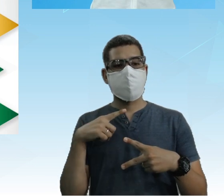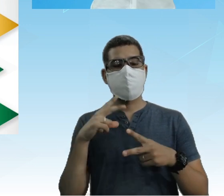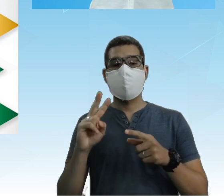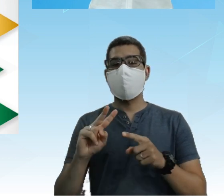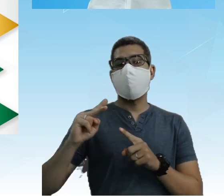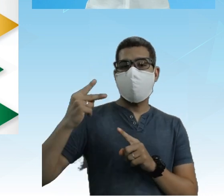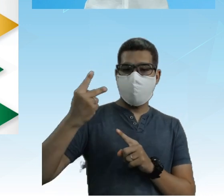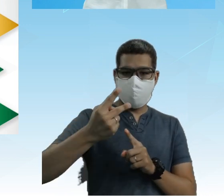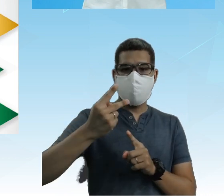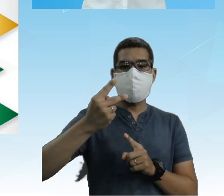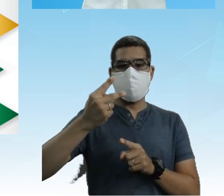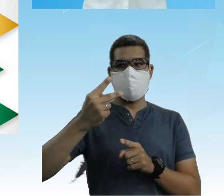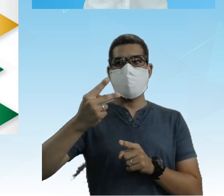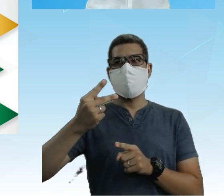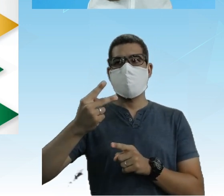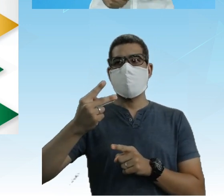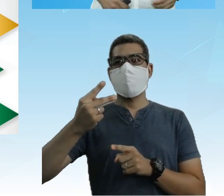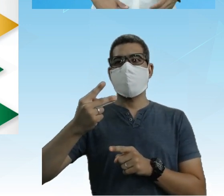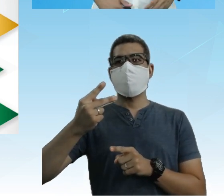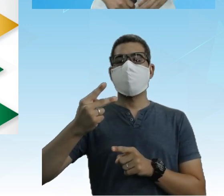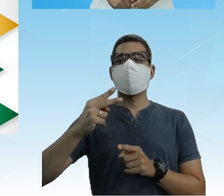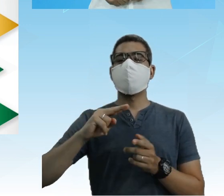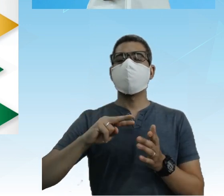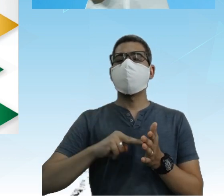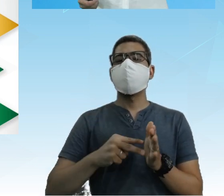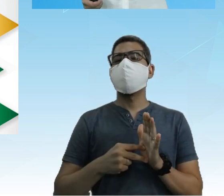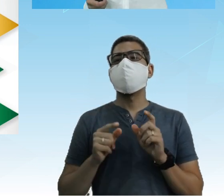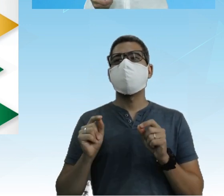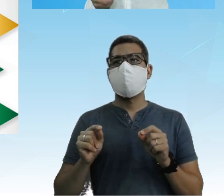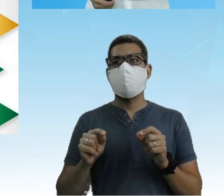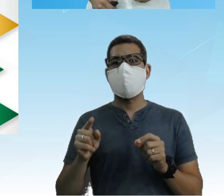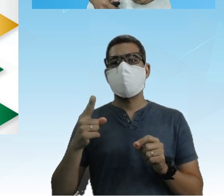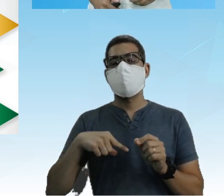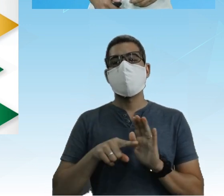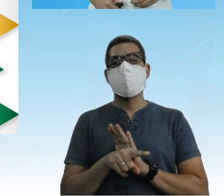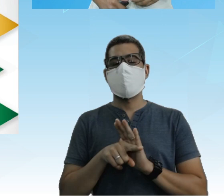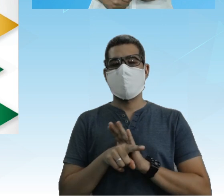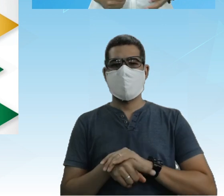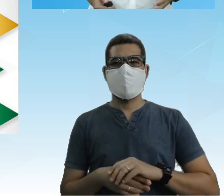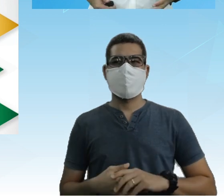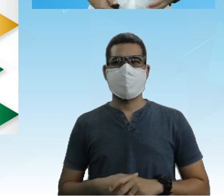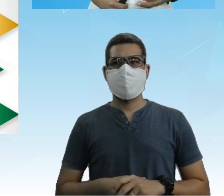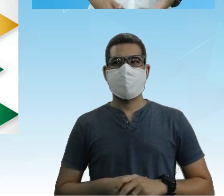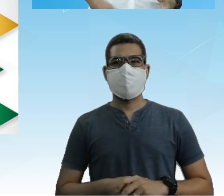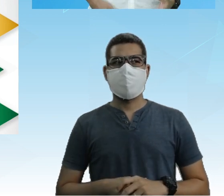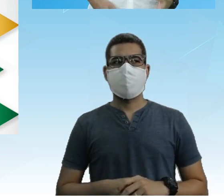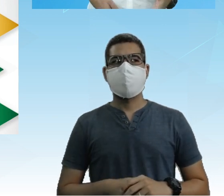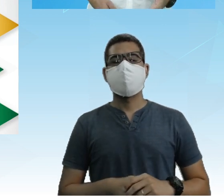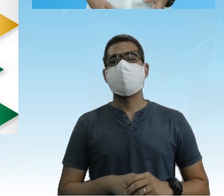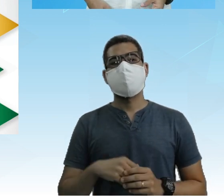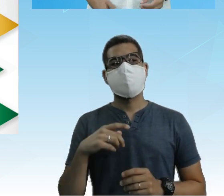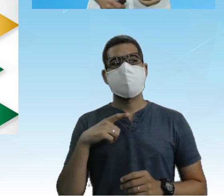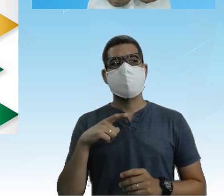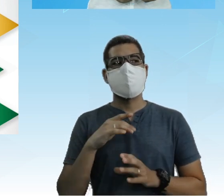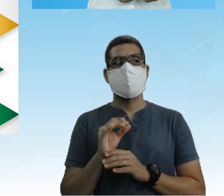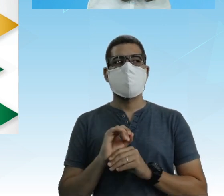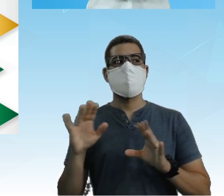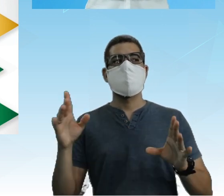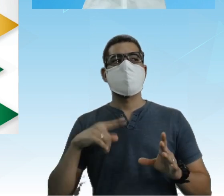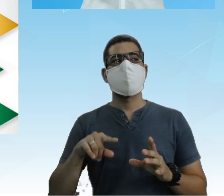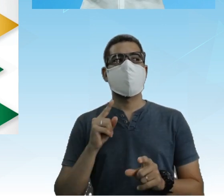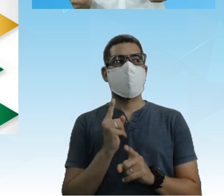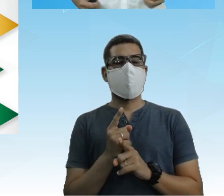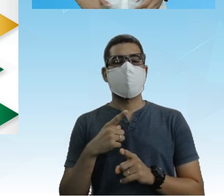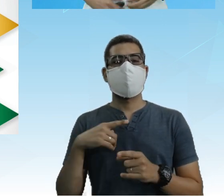dobro O dobro no sentido Nós vamos verificar Claramente como que isso vai ocorrer No sentido